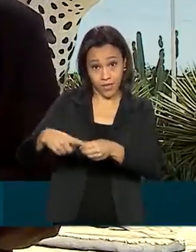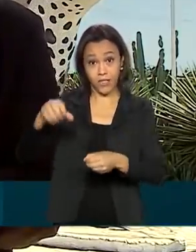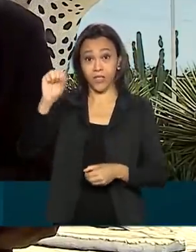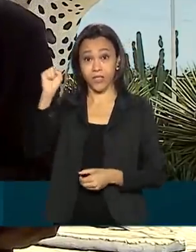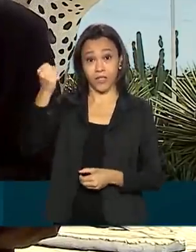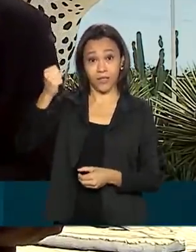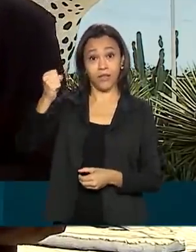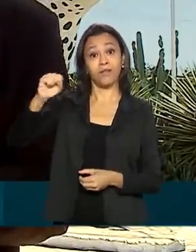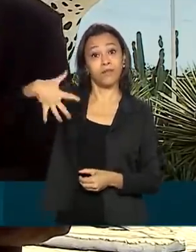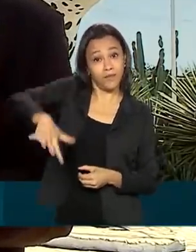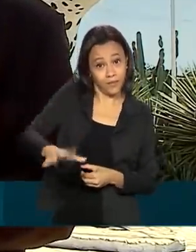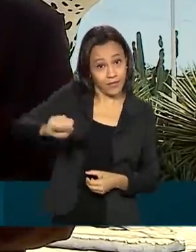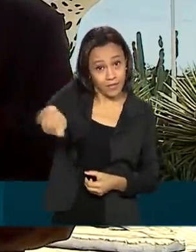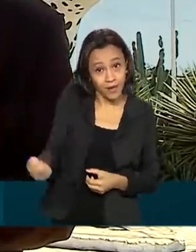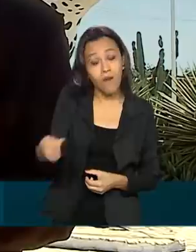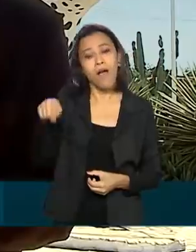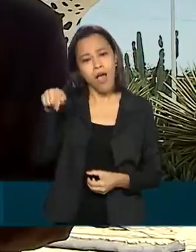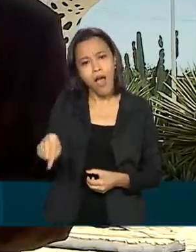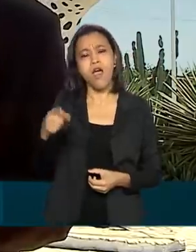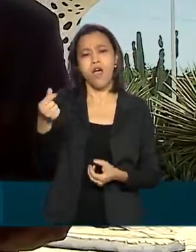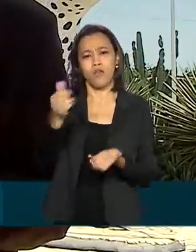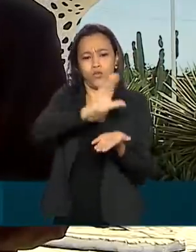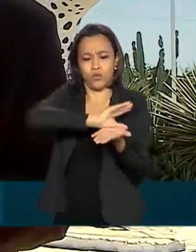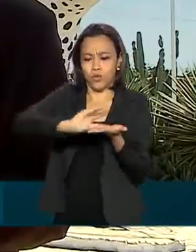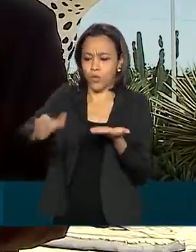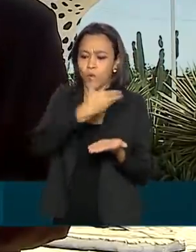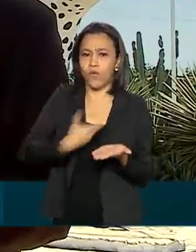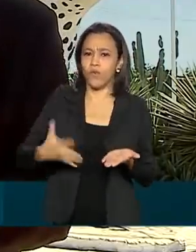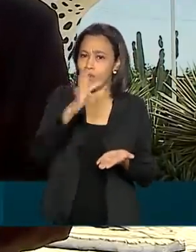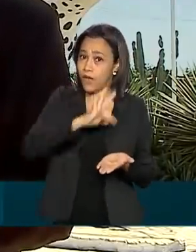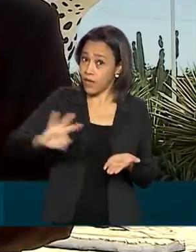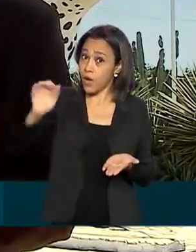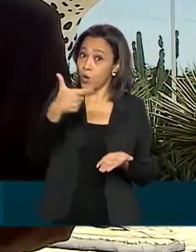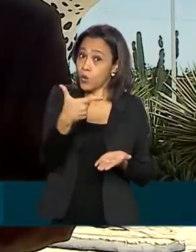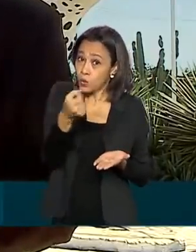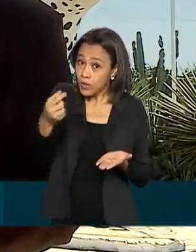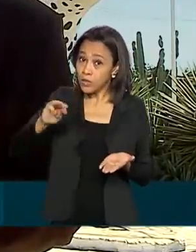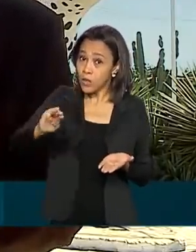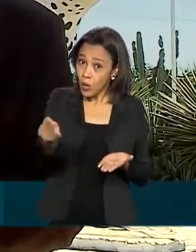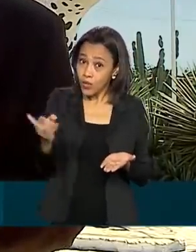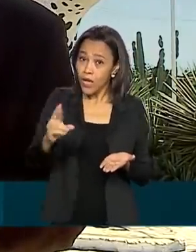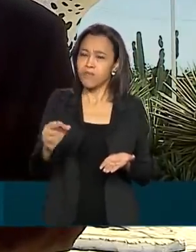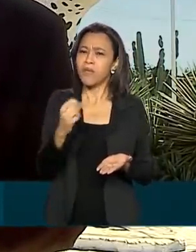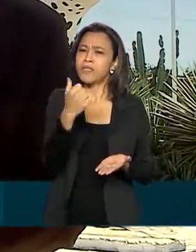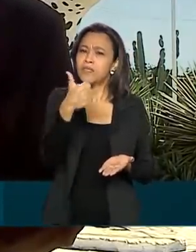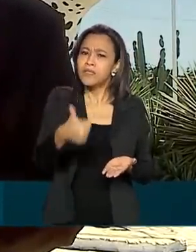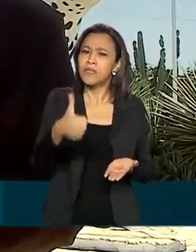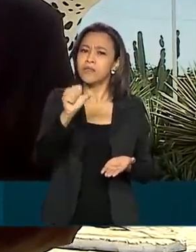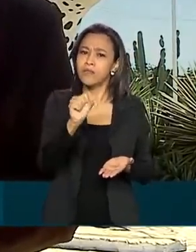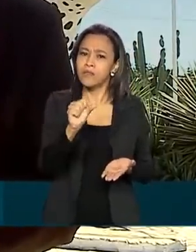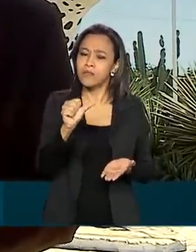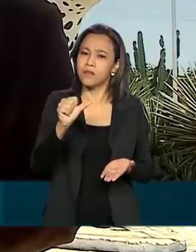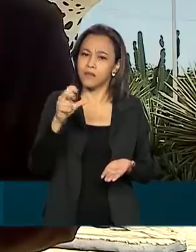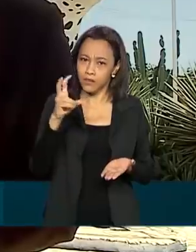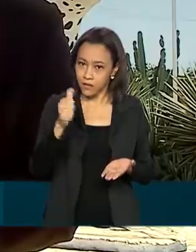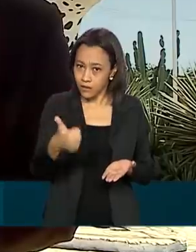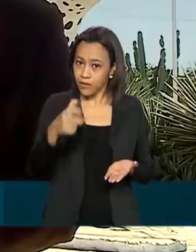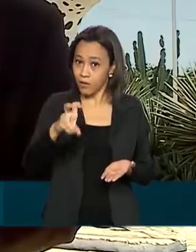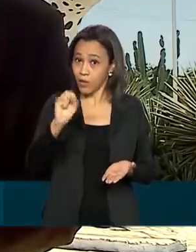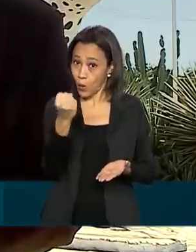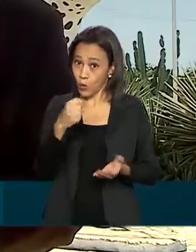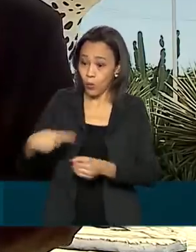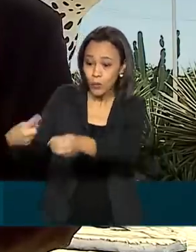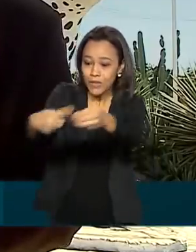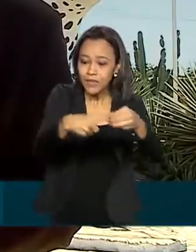Investe Turismo do governo federal, que vai distribuir 200 milhões de reais para 158 municípios de todo o Brasil. Vamos